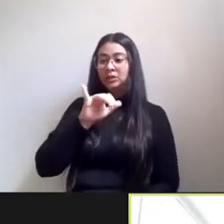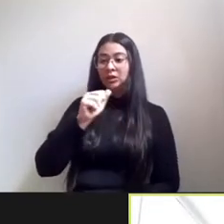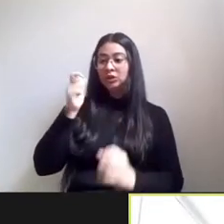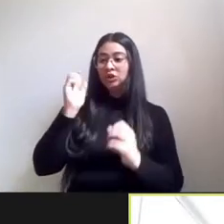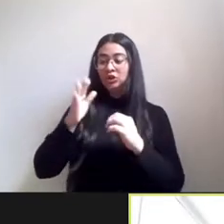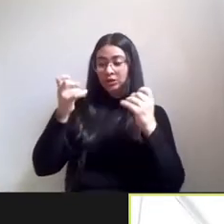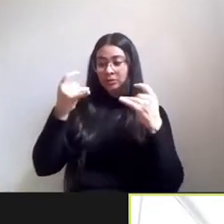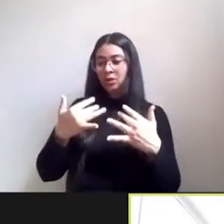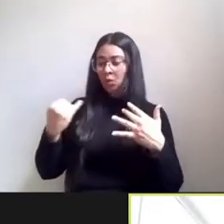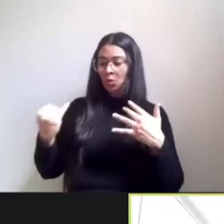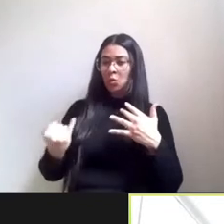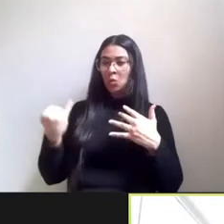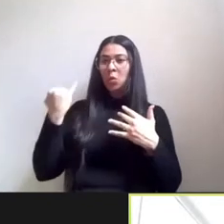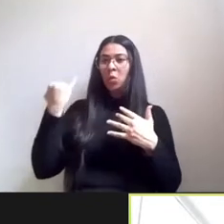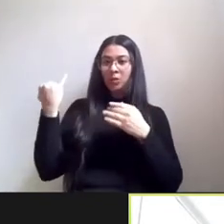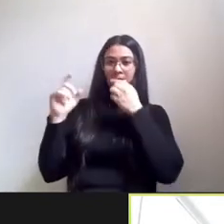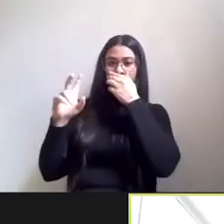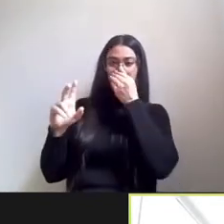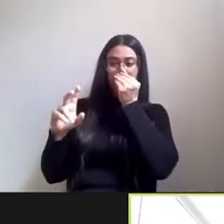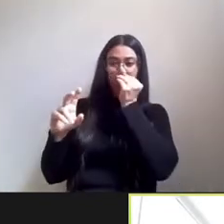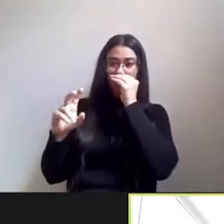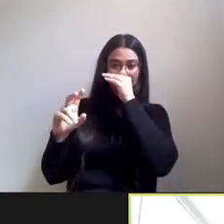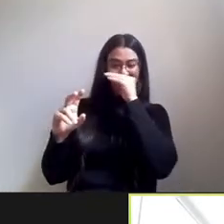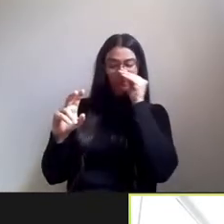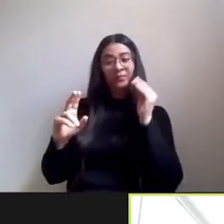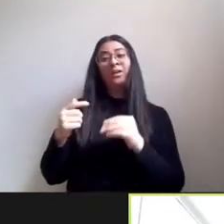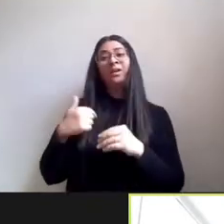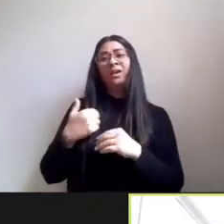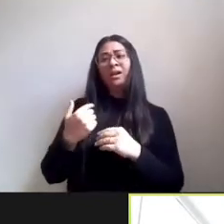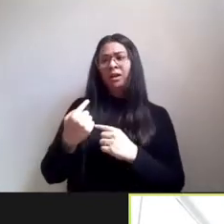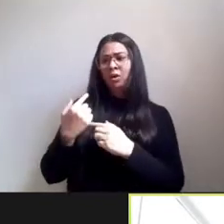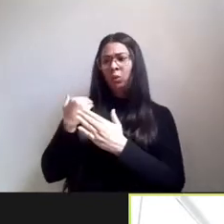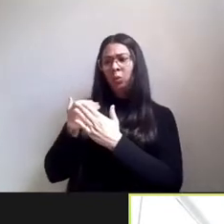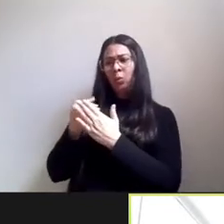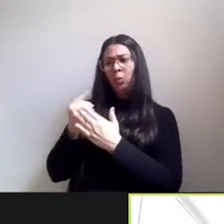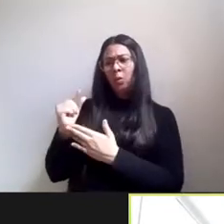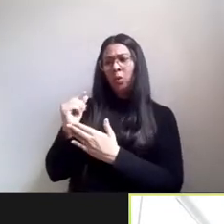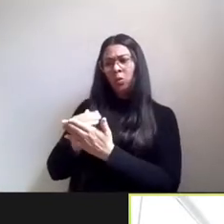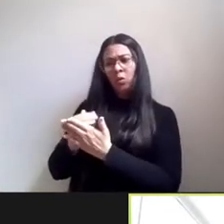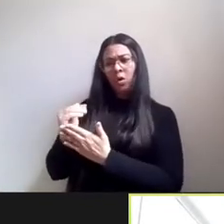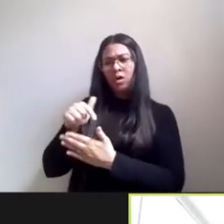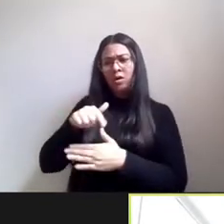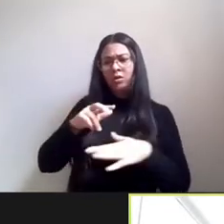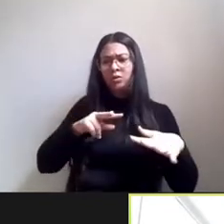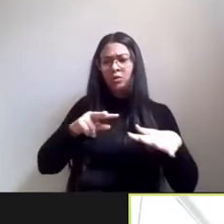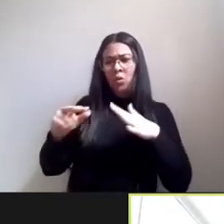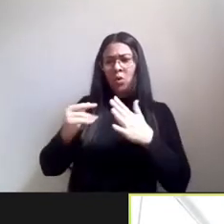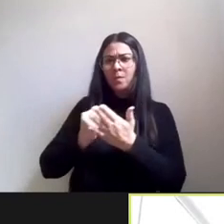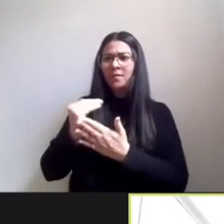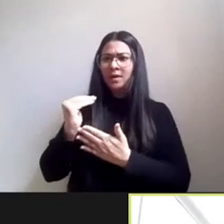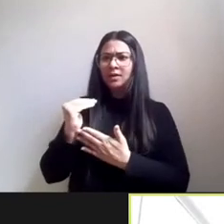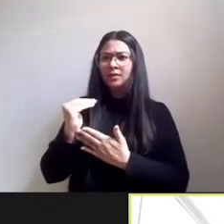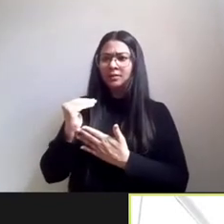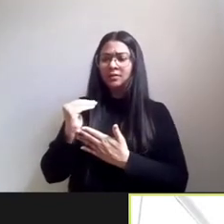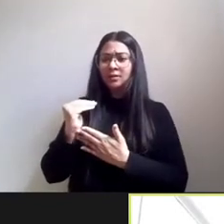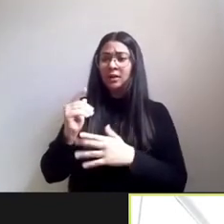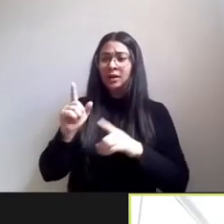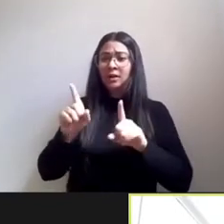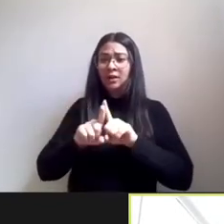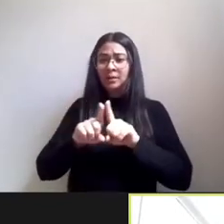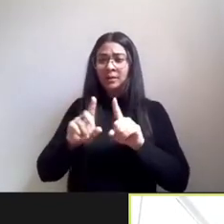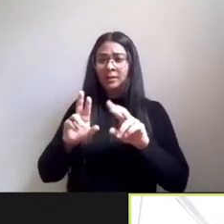fiz recentemente logo no início da semana né e portanto no início da reunião brasileira de